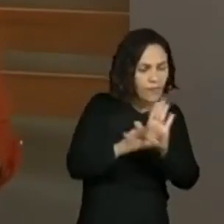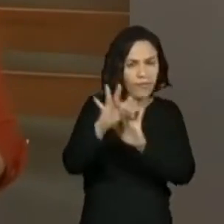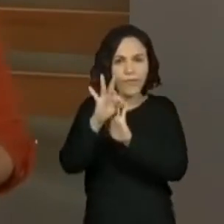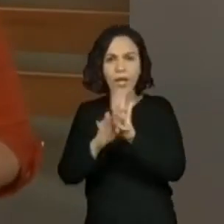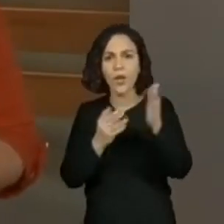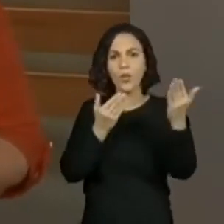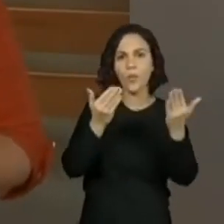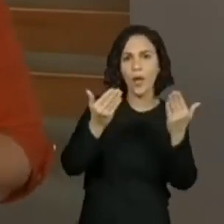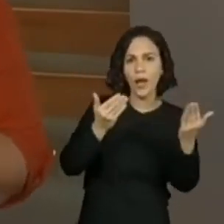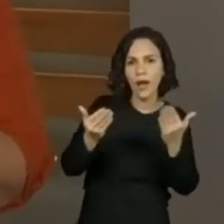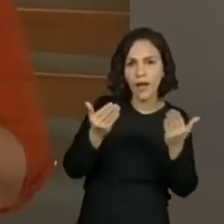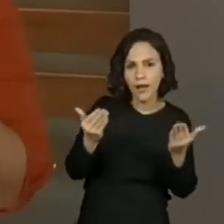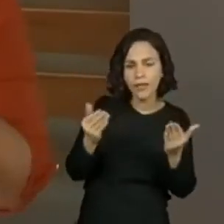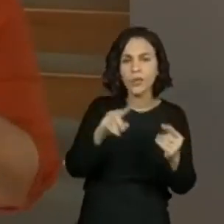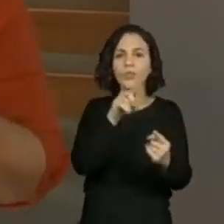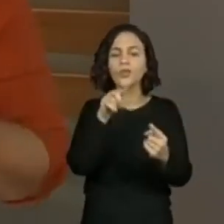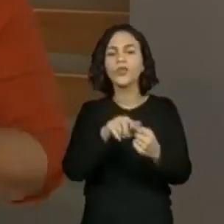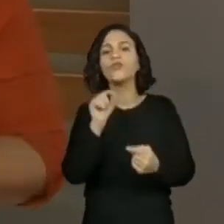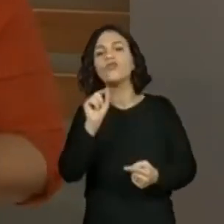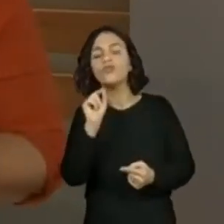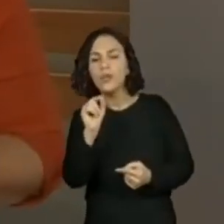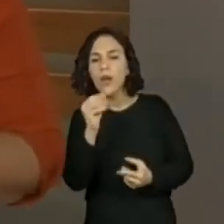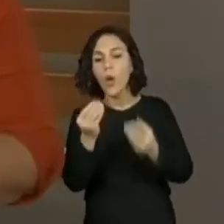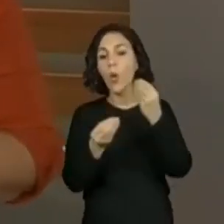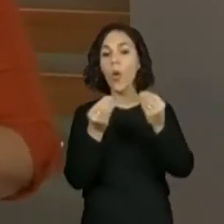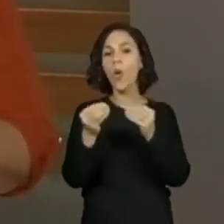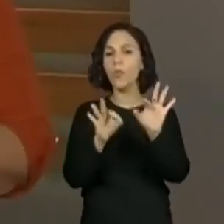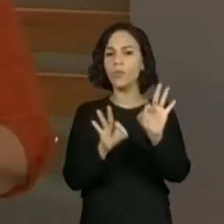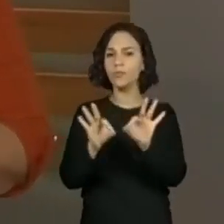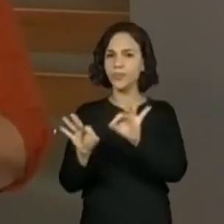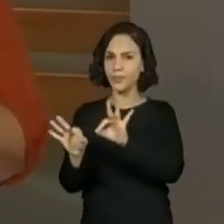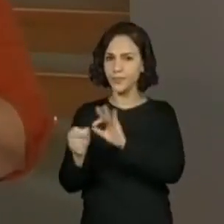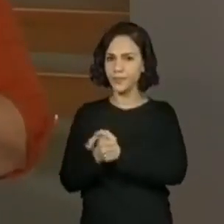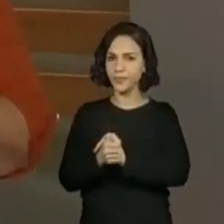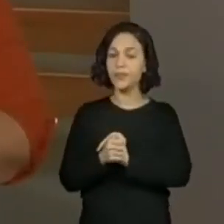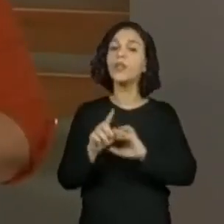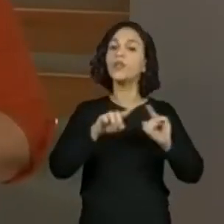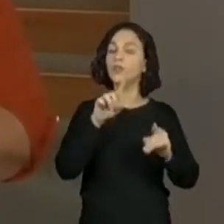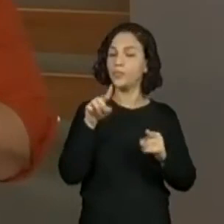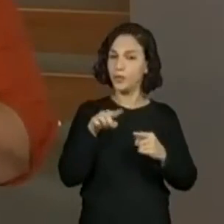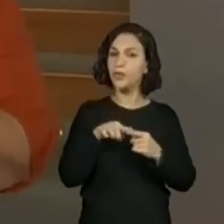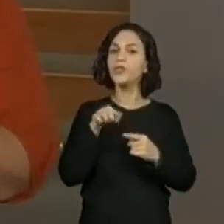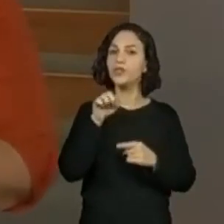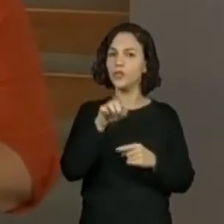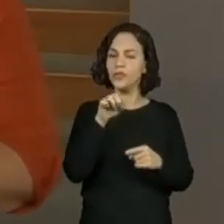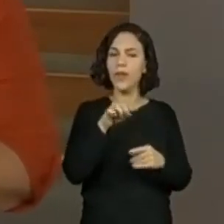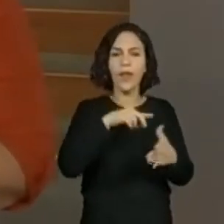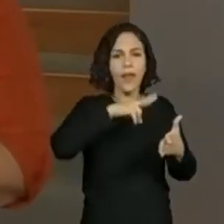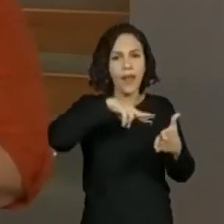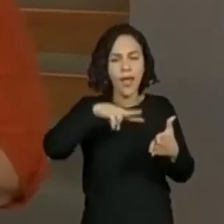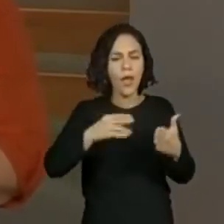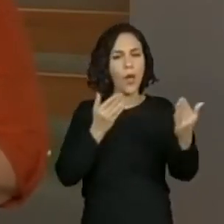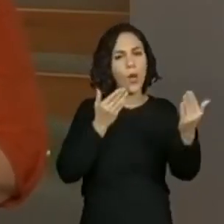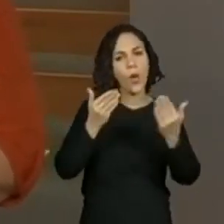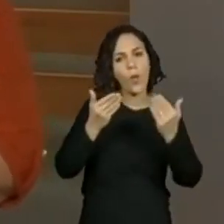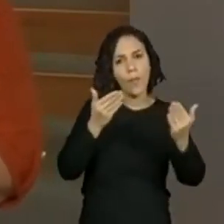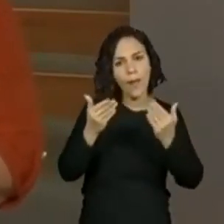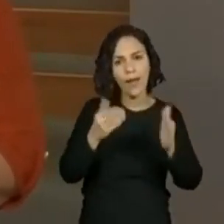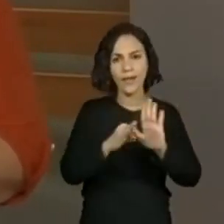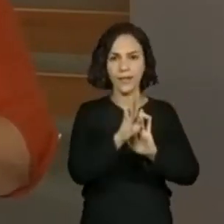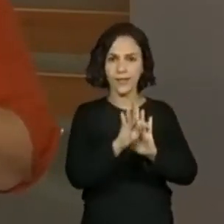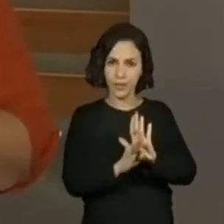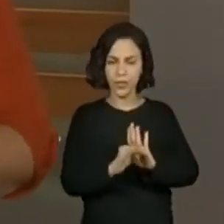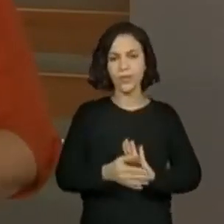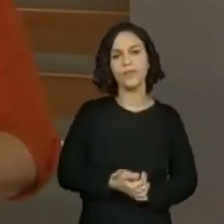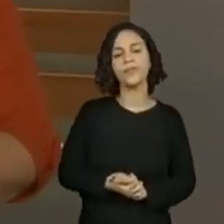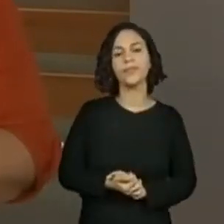finalidade dele, como ele está organizado. Então, hoje o objetivo é ler e comparar esses textos, tá bom?